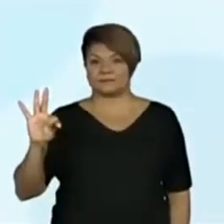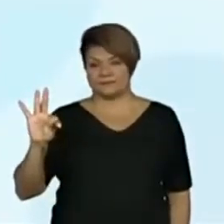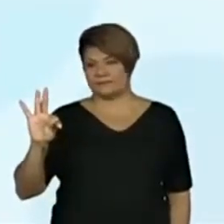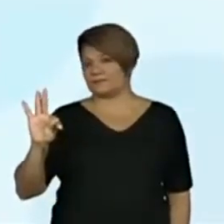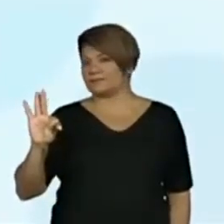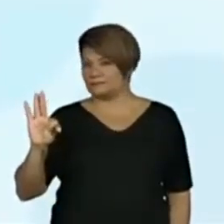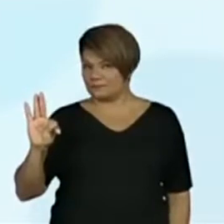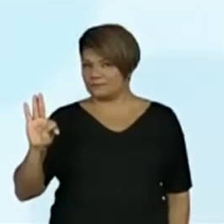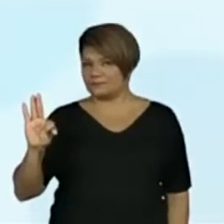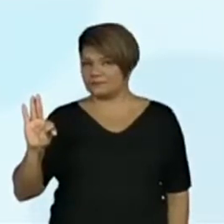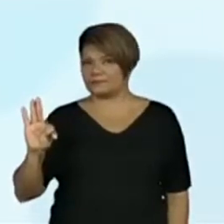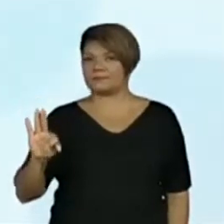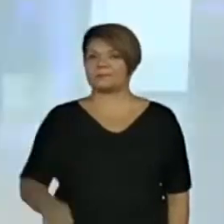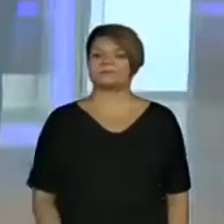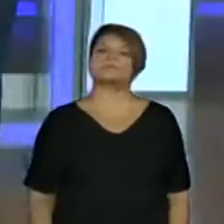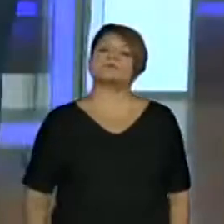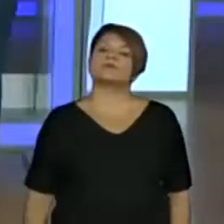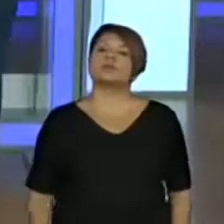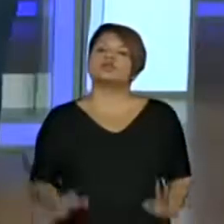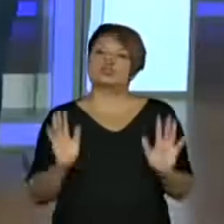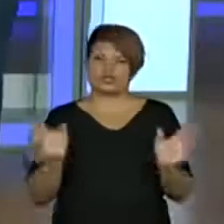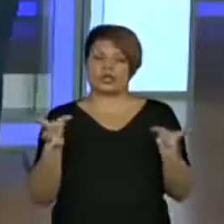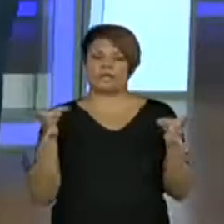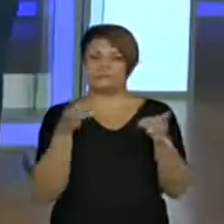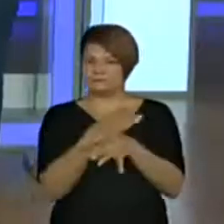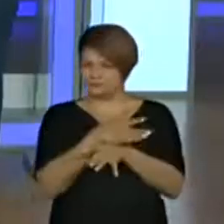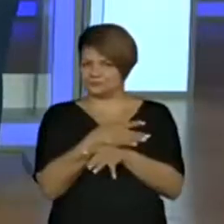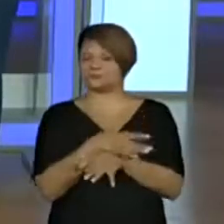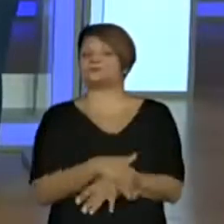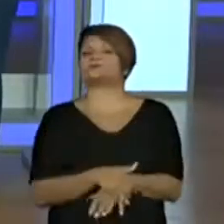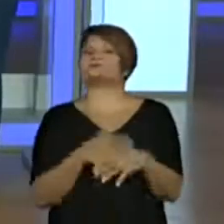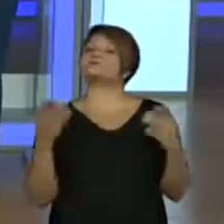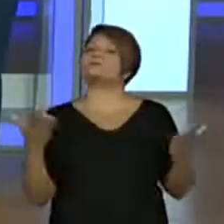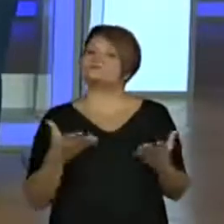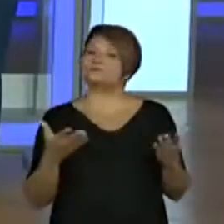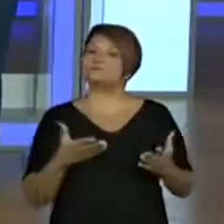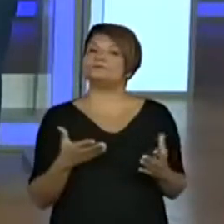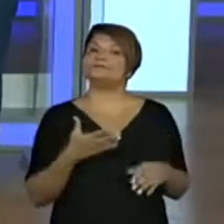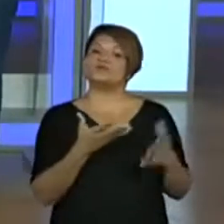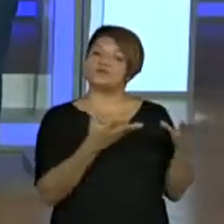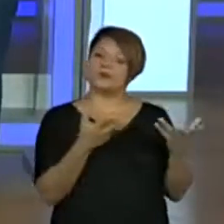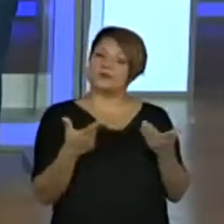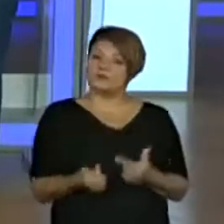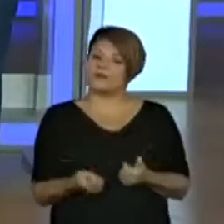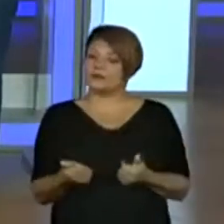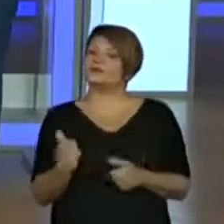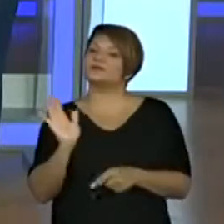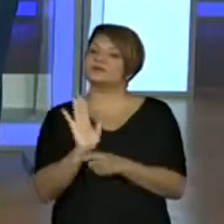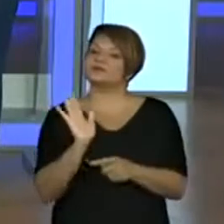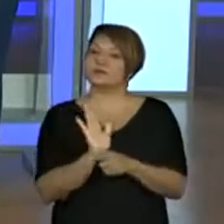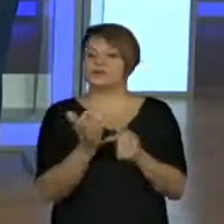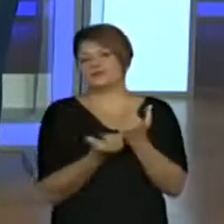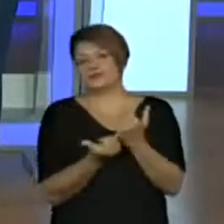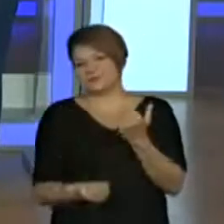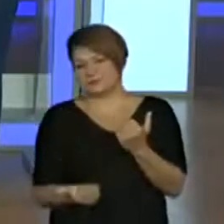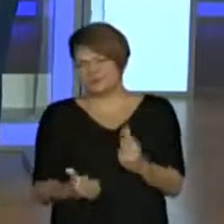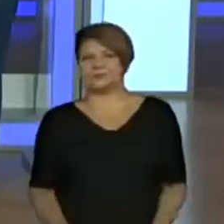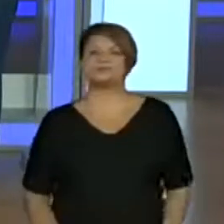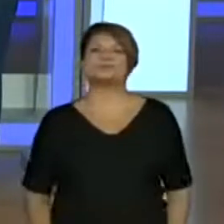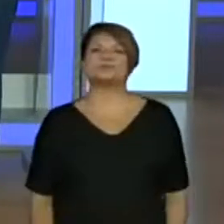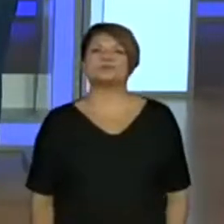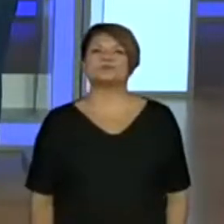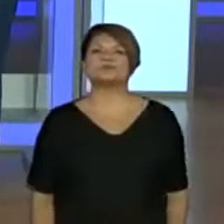Completamos. Agora, a gente precisa para aquele momento que a gente vai trazer os ajudantes. Né? Olha só,